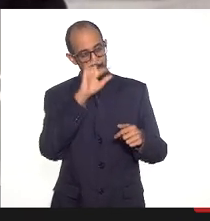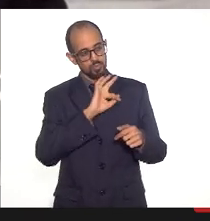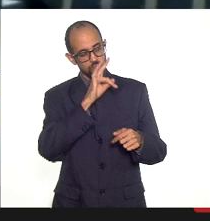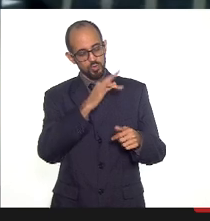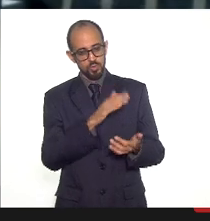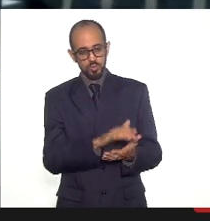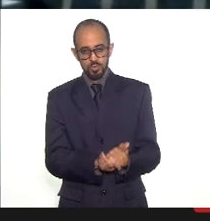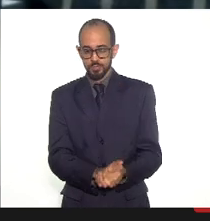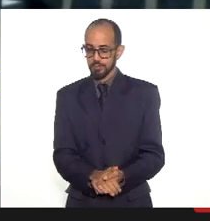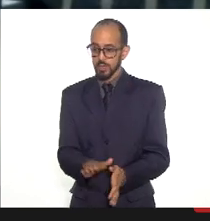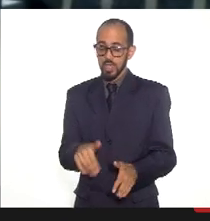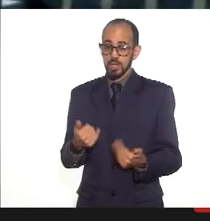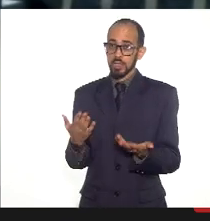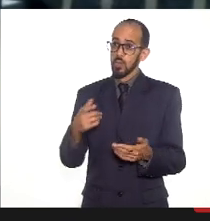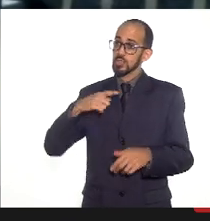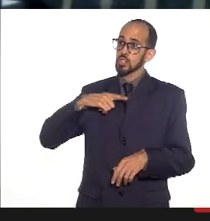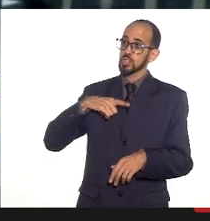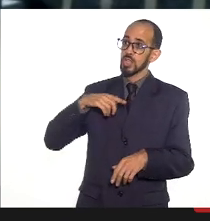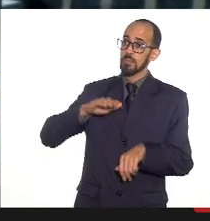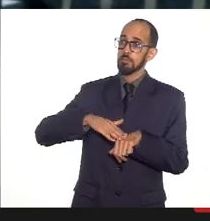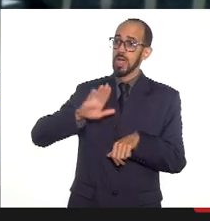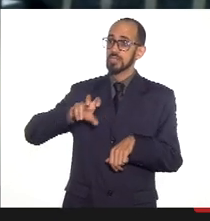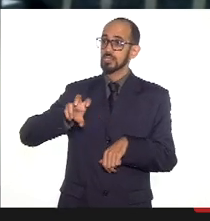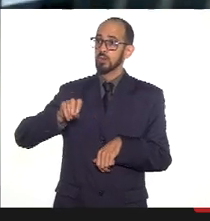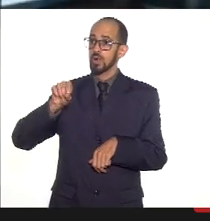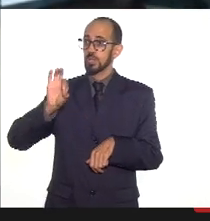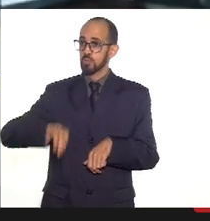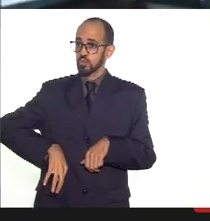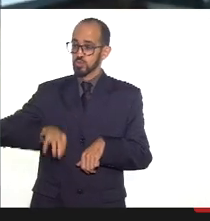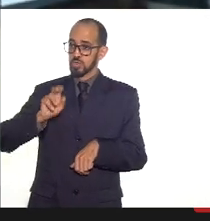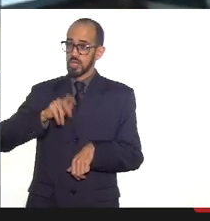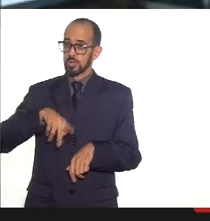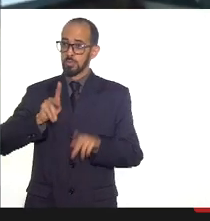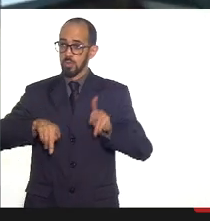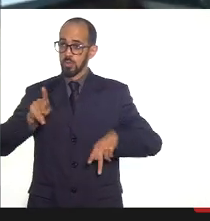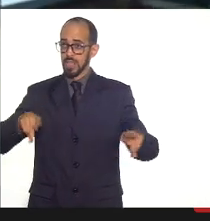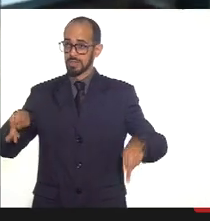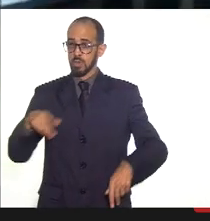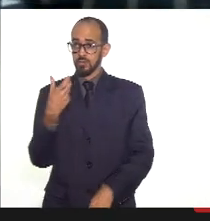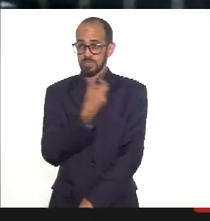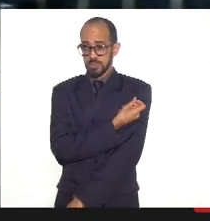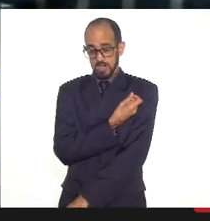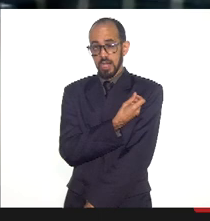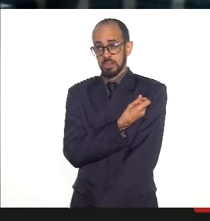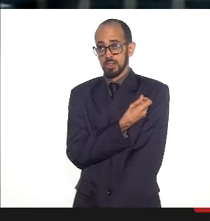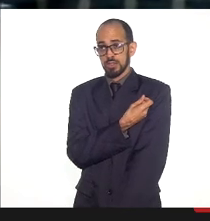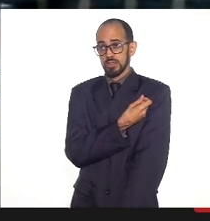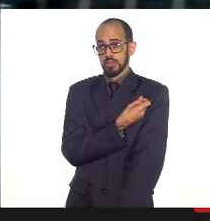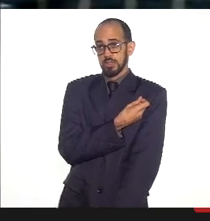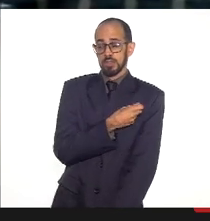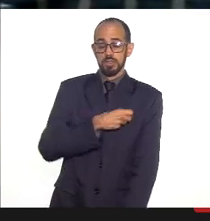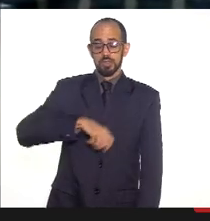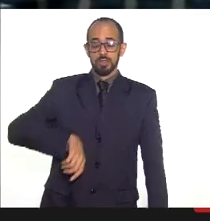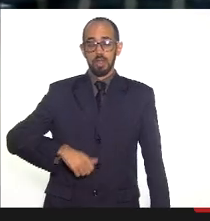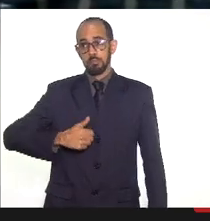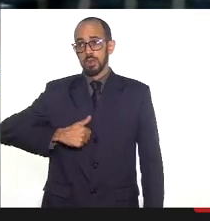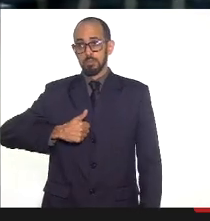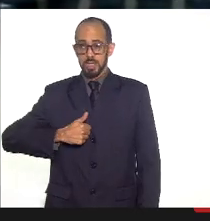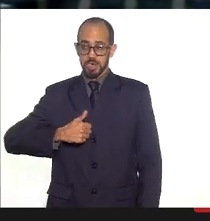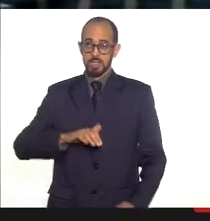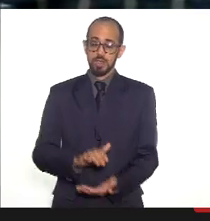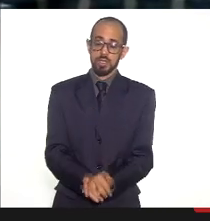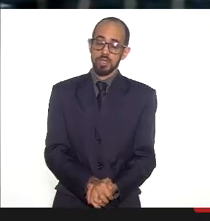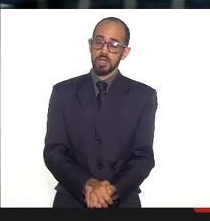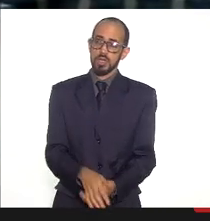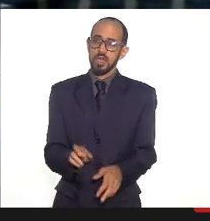a gente está com um pouco mais de 50% da população vacinada com primeira dose já a expectativa a gente já está discutindo